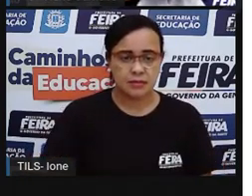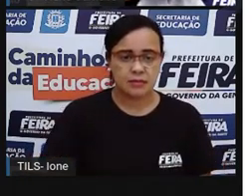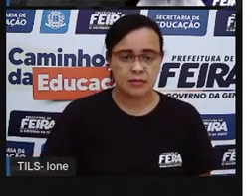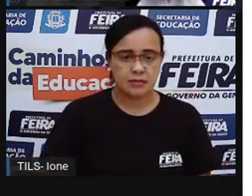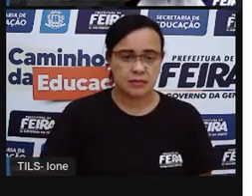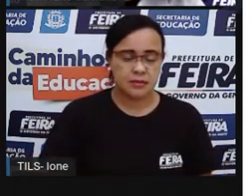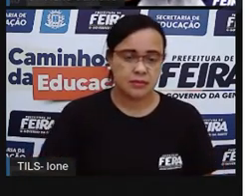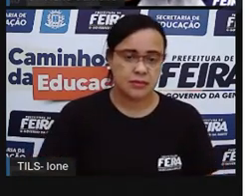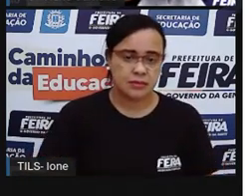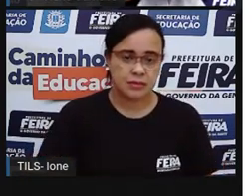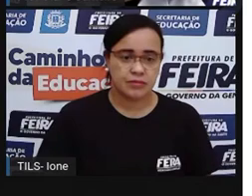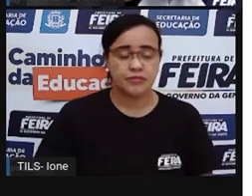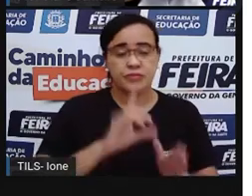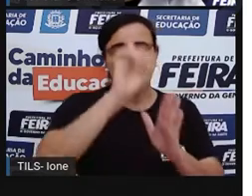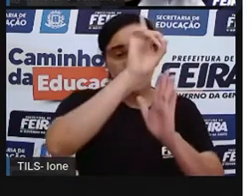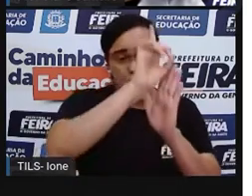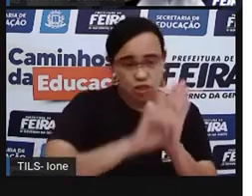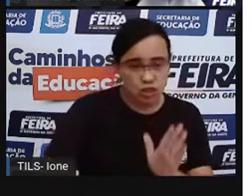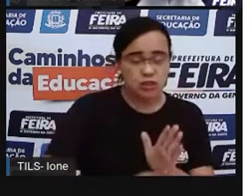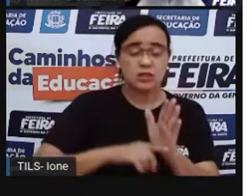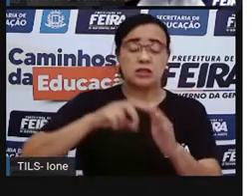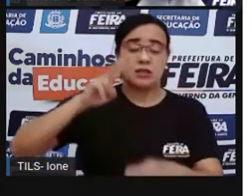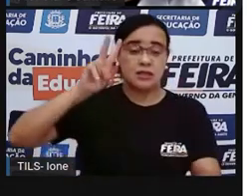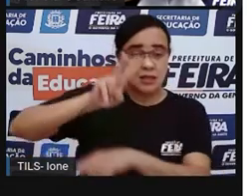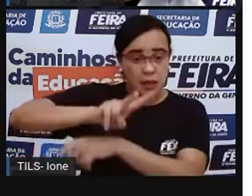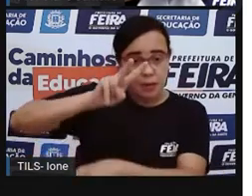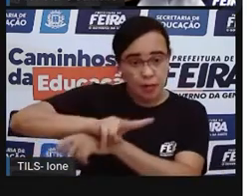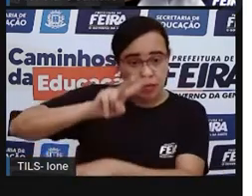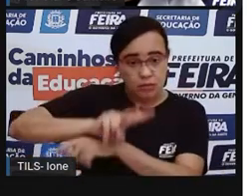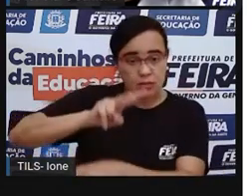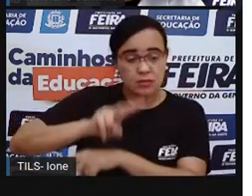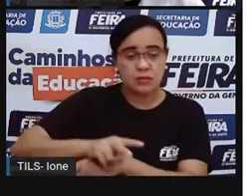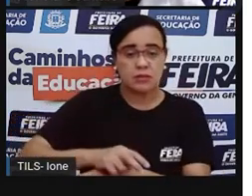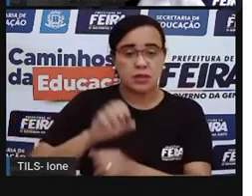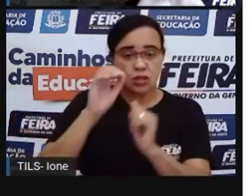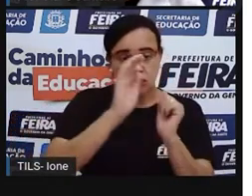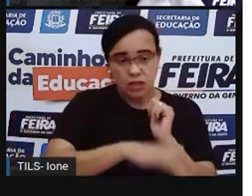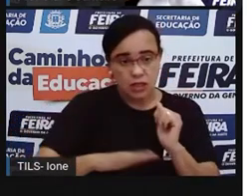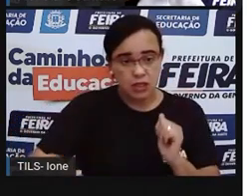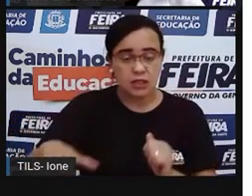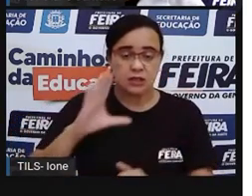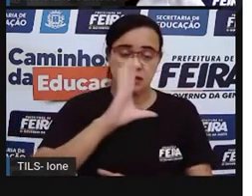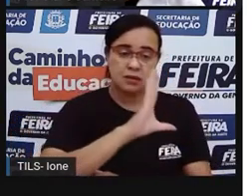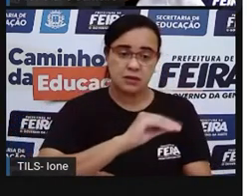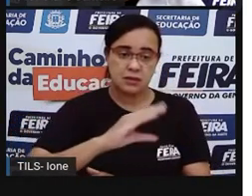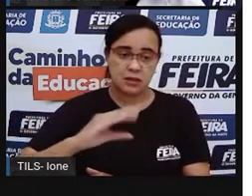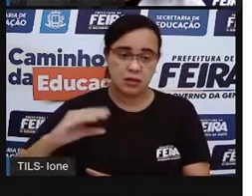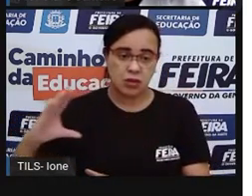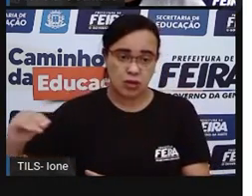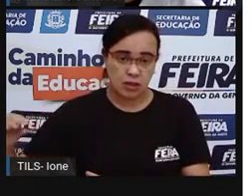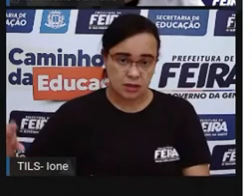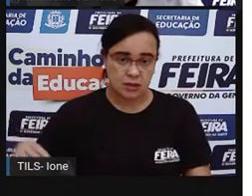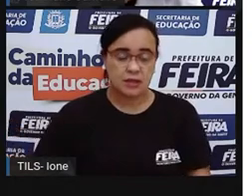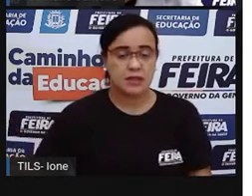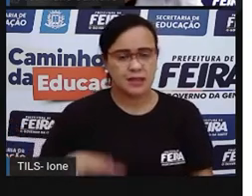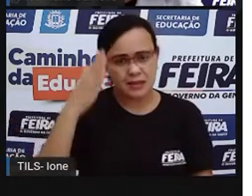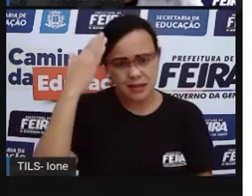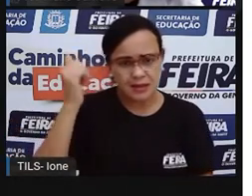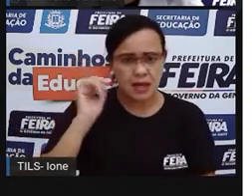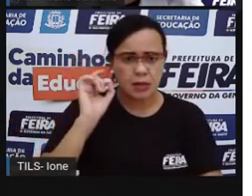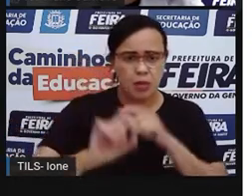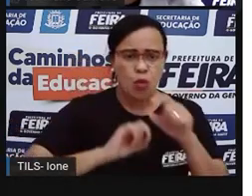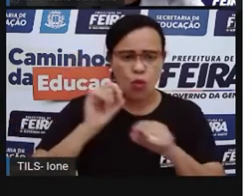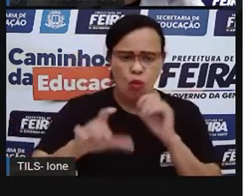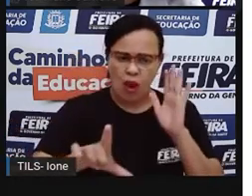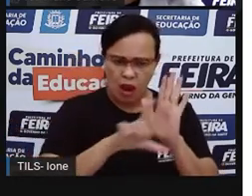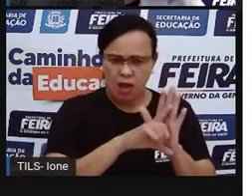direitos e proteção da criança e do adolescente. A função é proteger as crianças. Vocês sabem de alguma lei que tem aqui